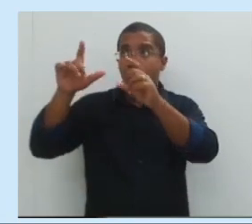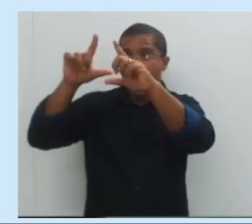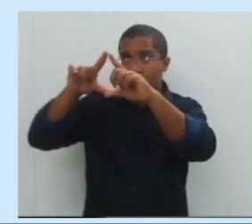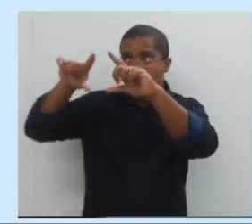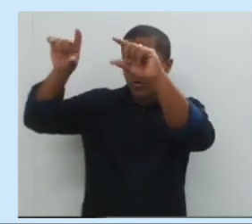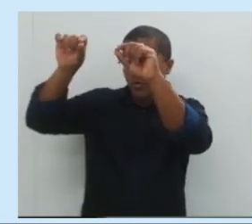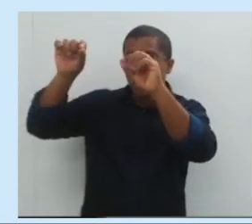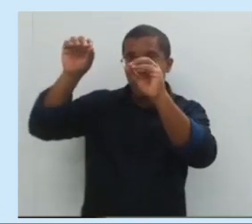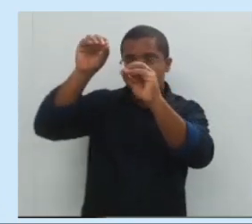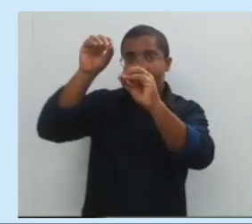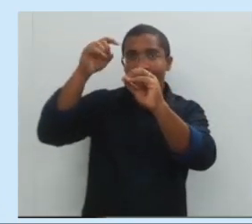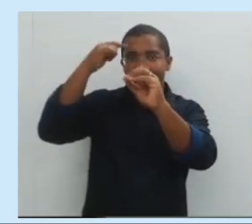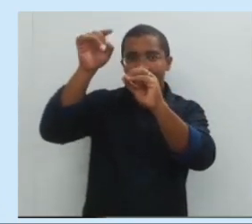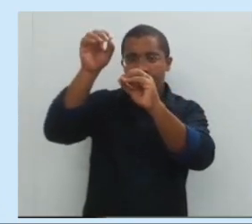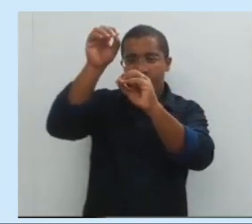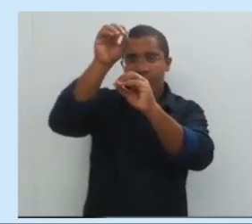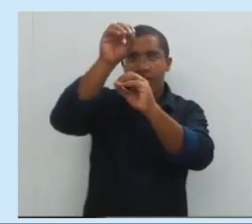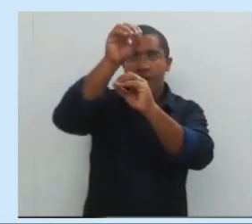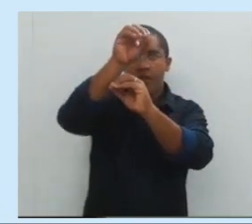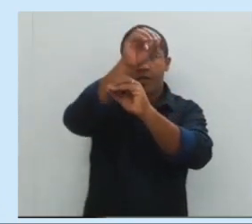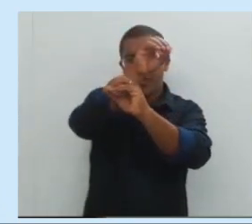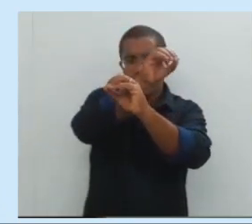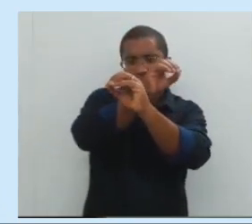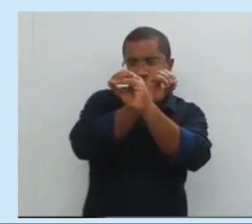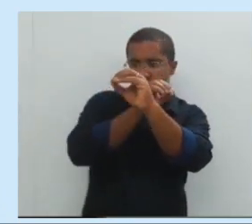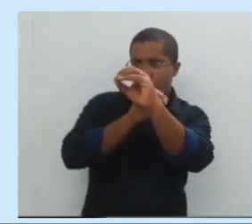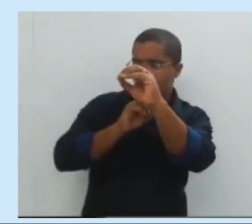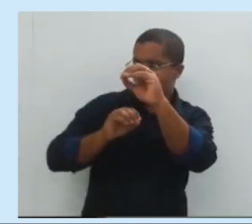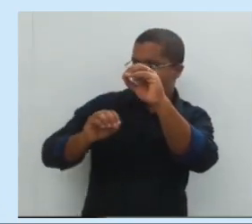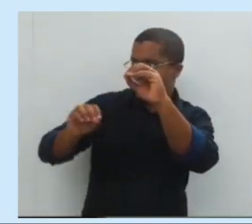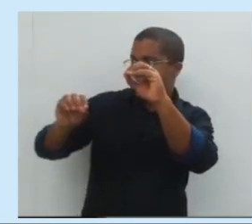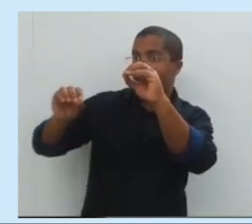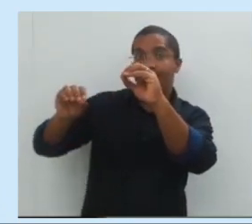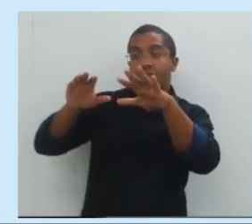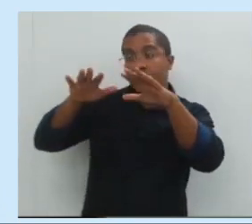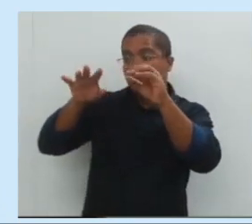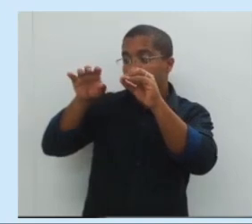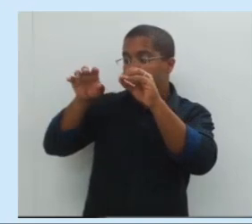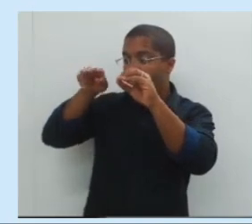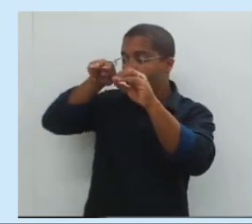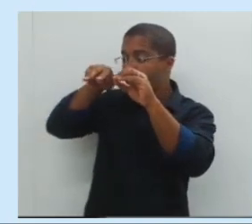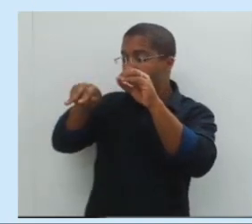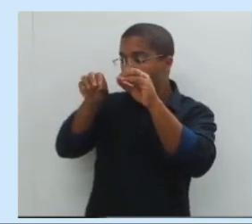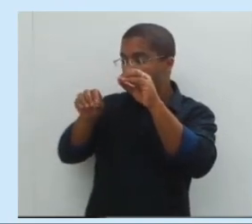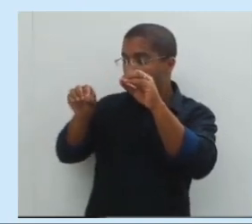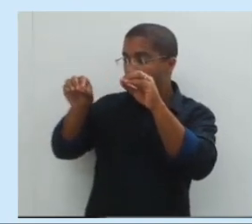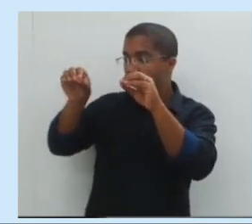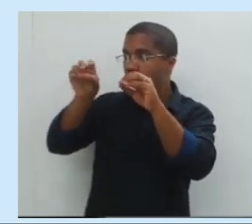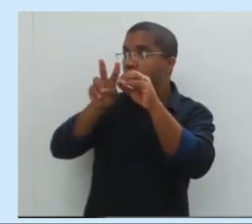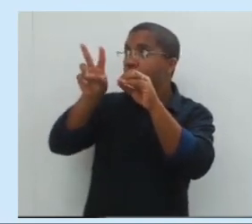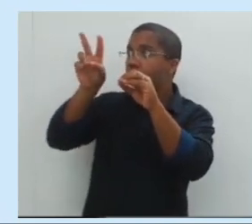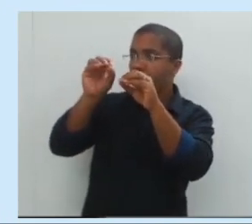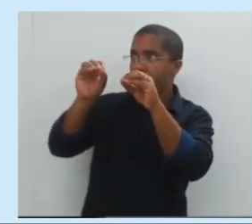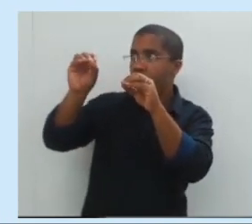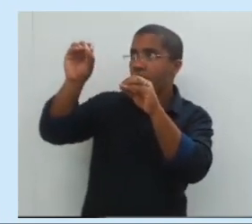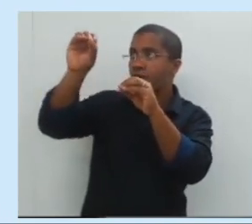Da lua girando ao redor da Terra, ela vai receber